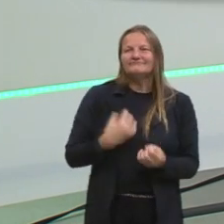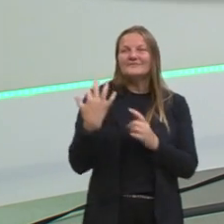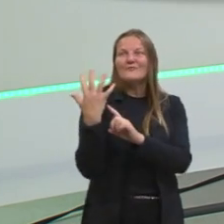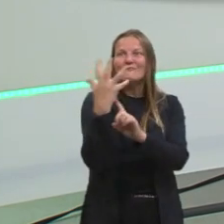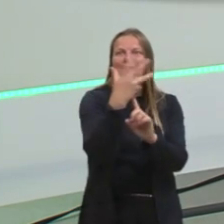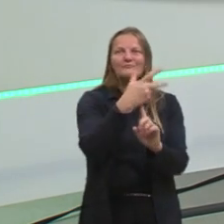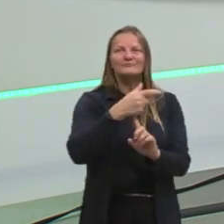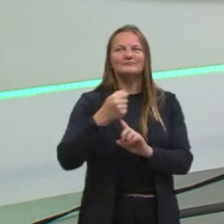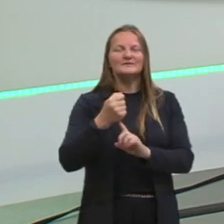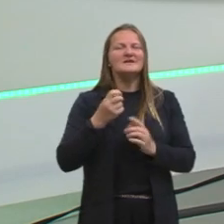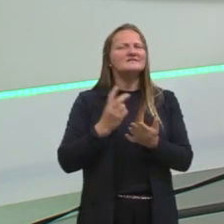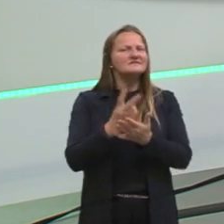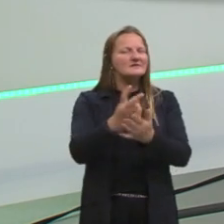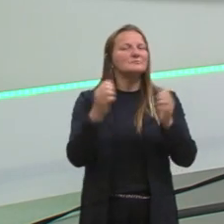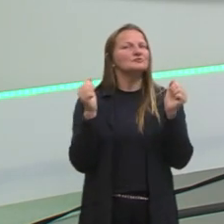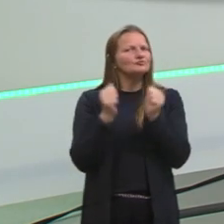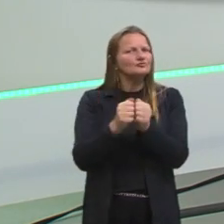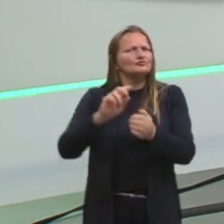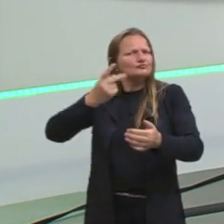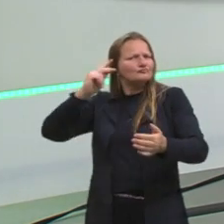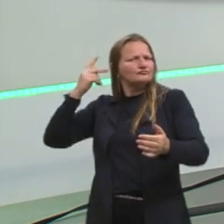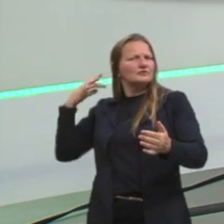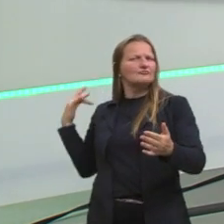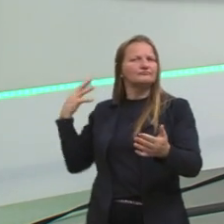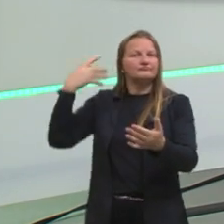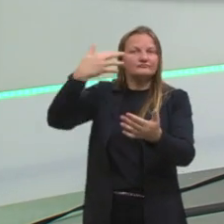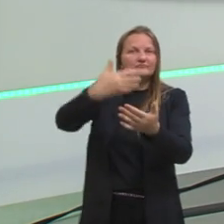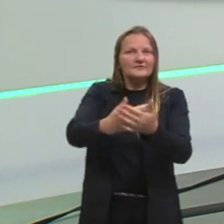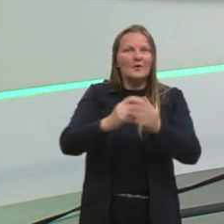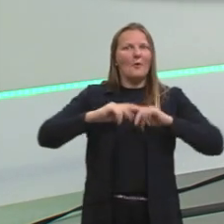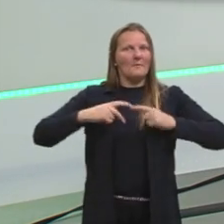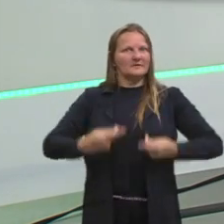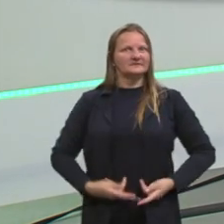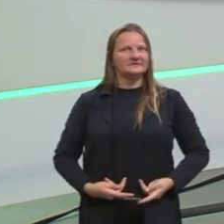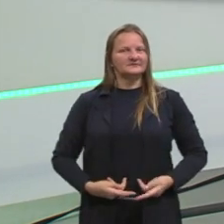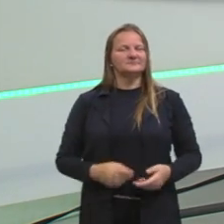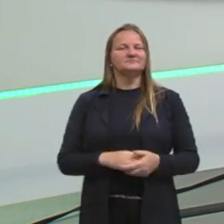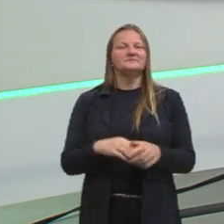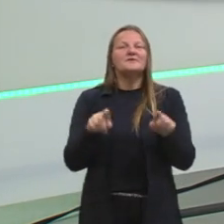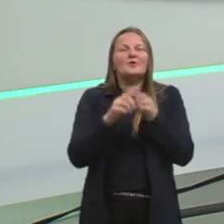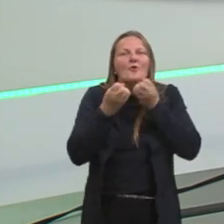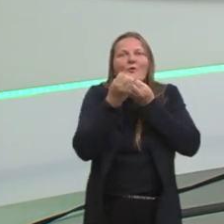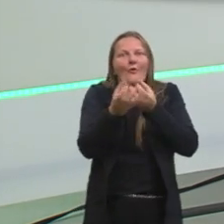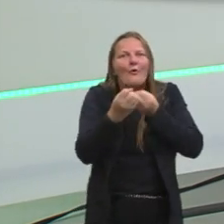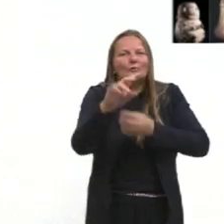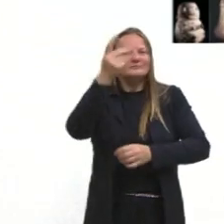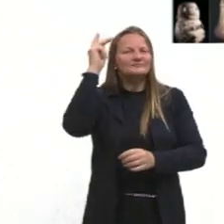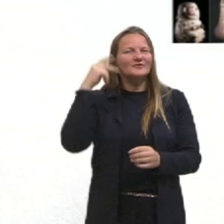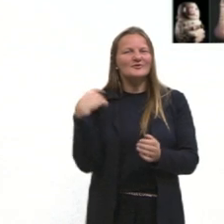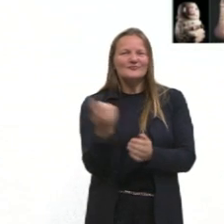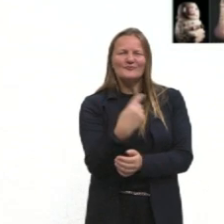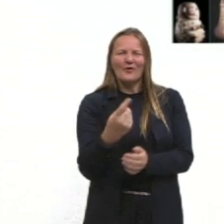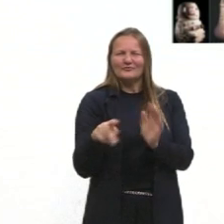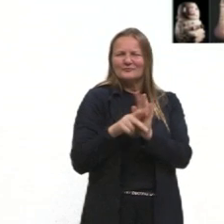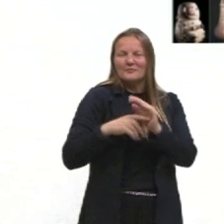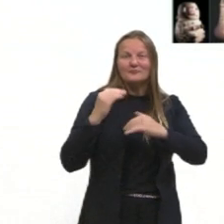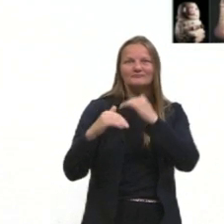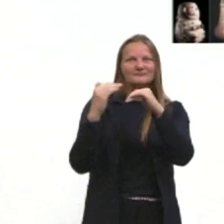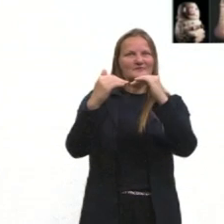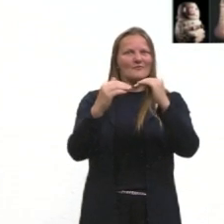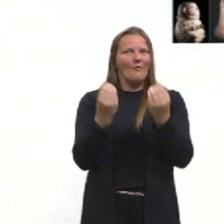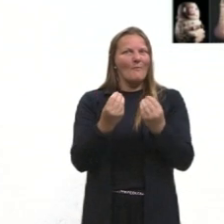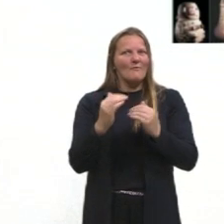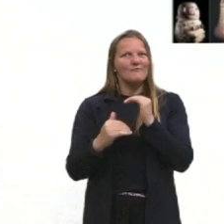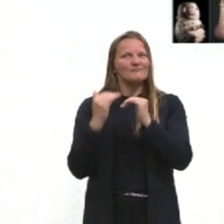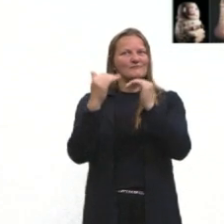que sempre estiveram presentes na história da humanidade. e contam a nossa história, contam o nosso processo de evolução.